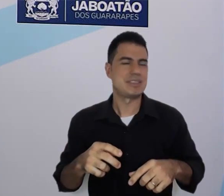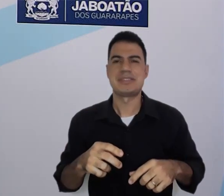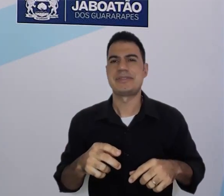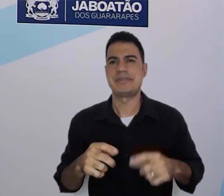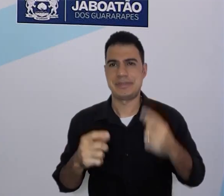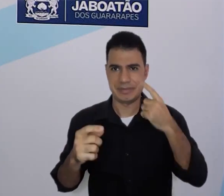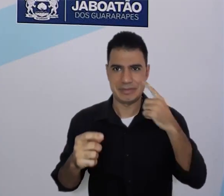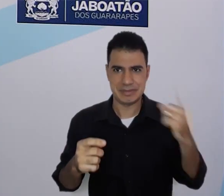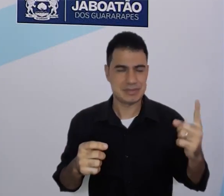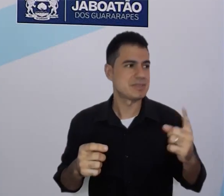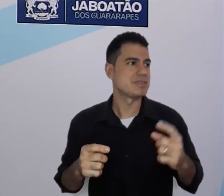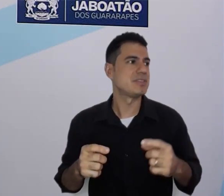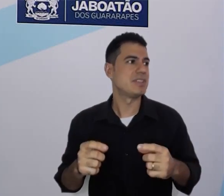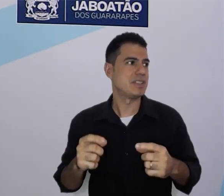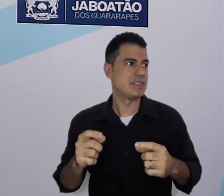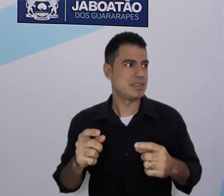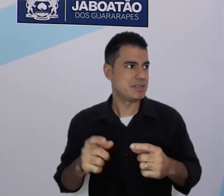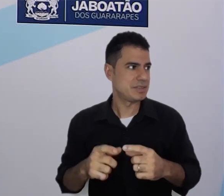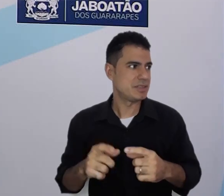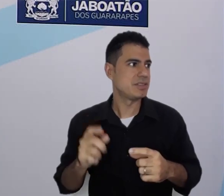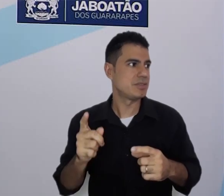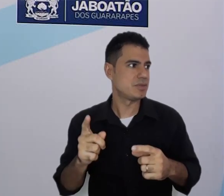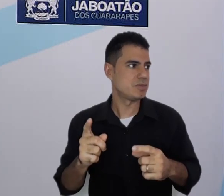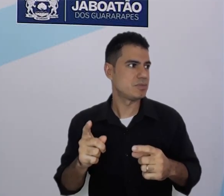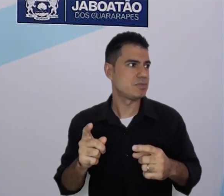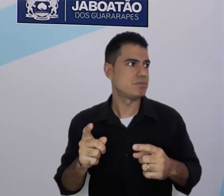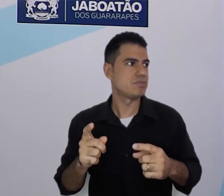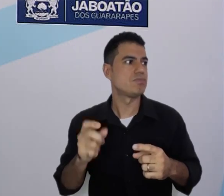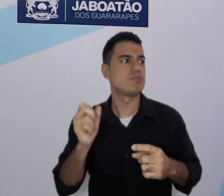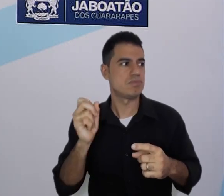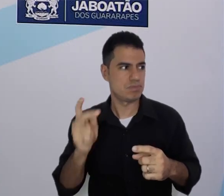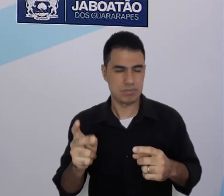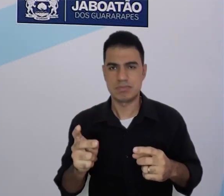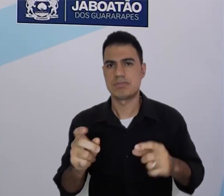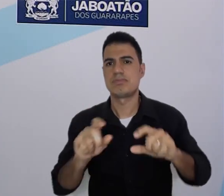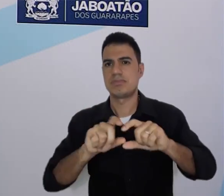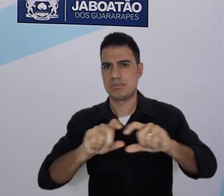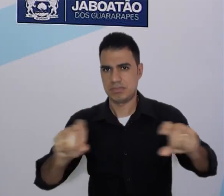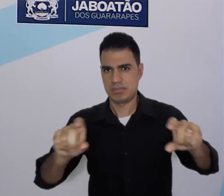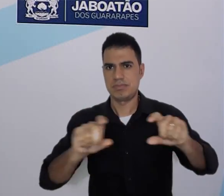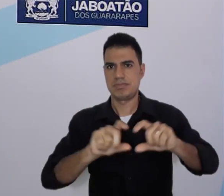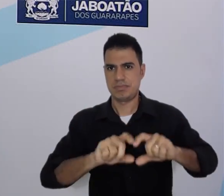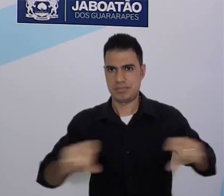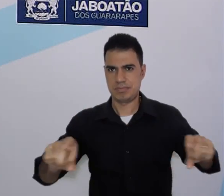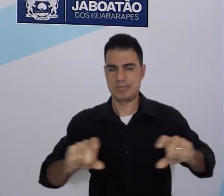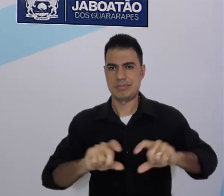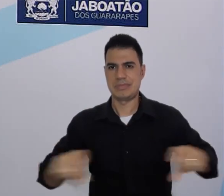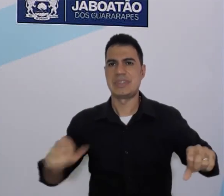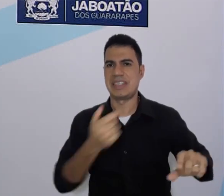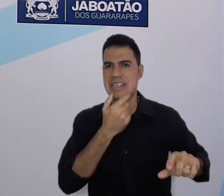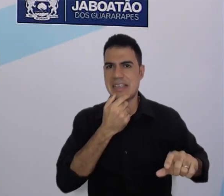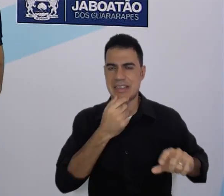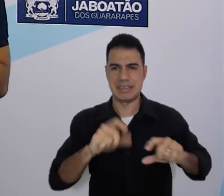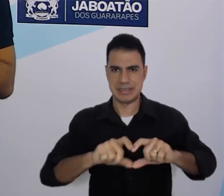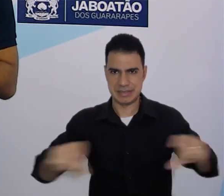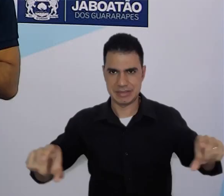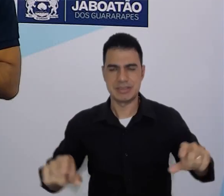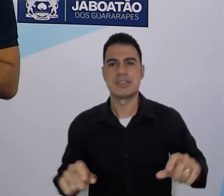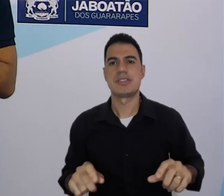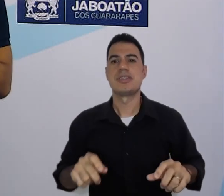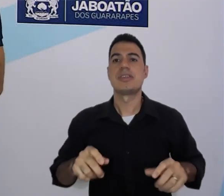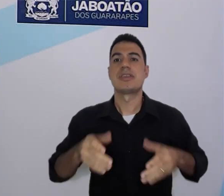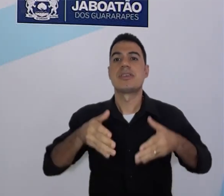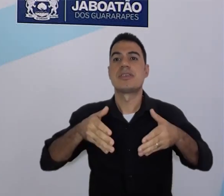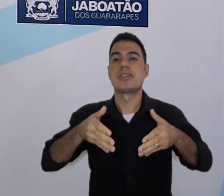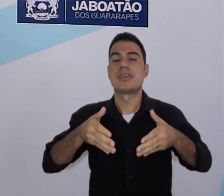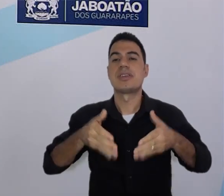tenho name, seia. Surname, Pegaso. Age, 14 years old. E nationality, Japanese.